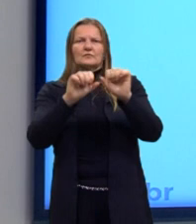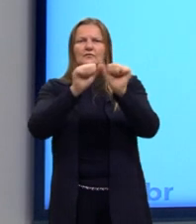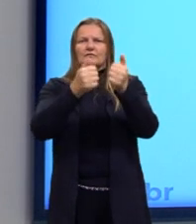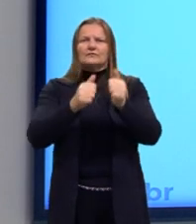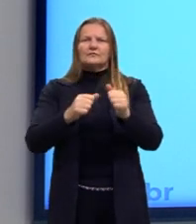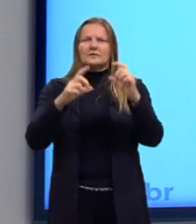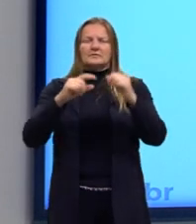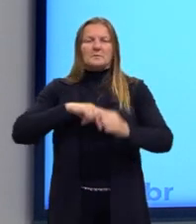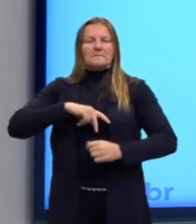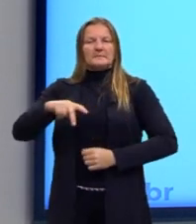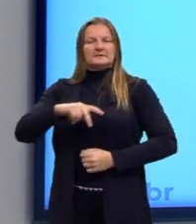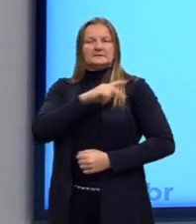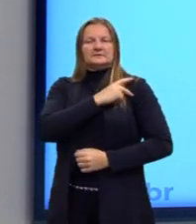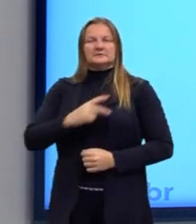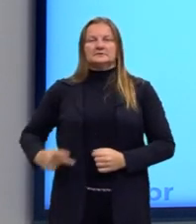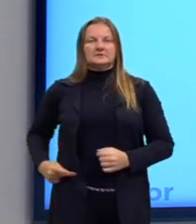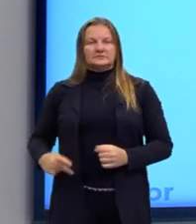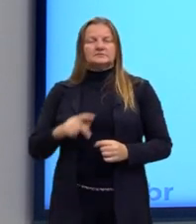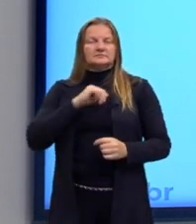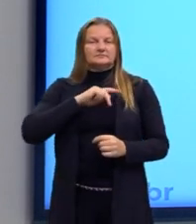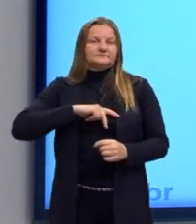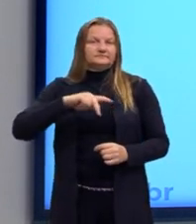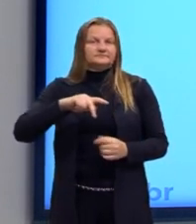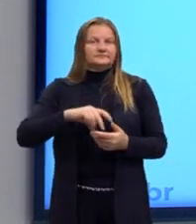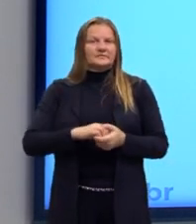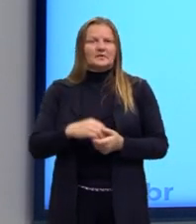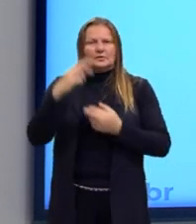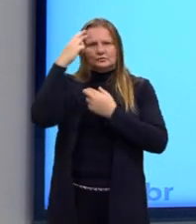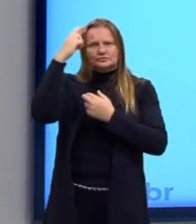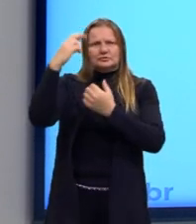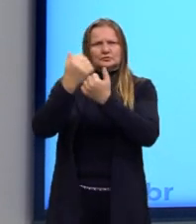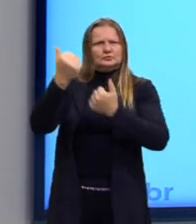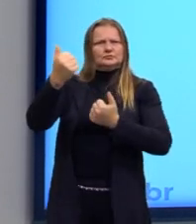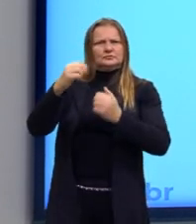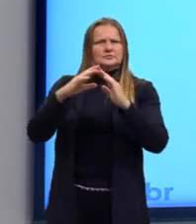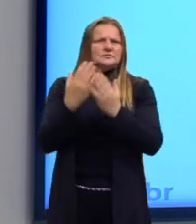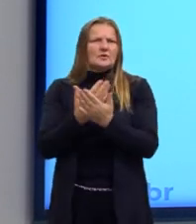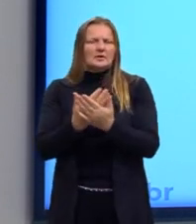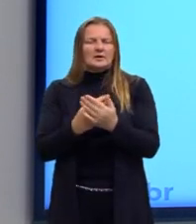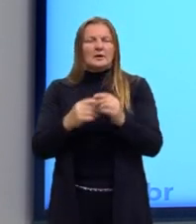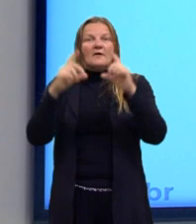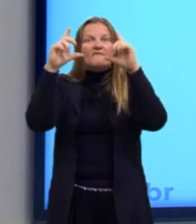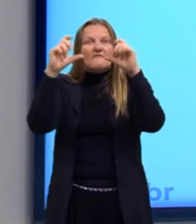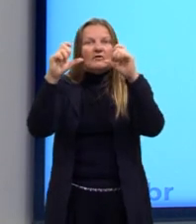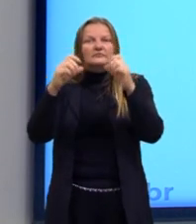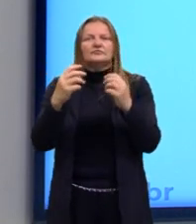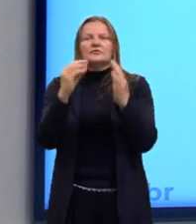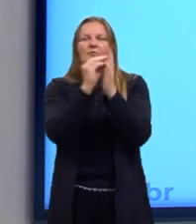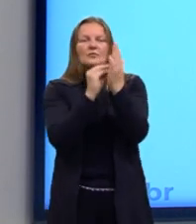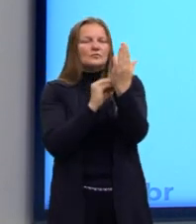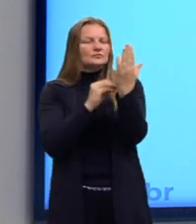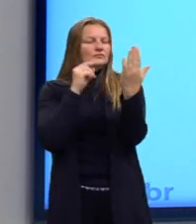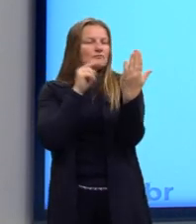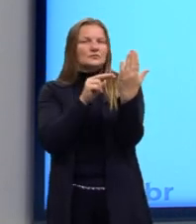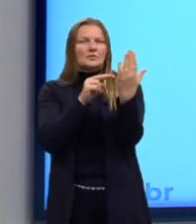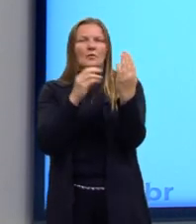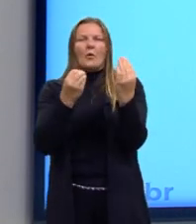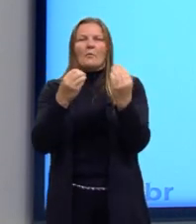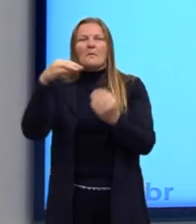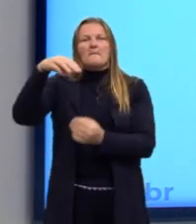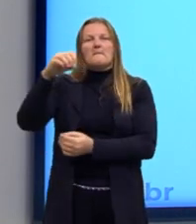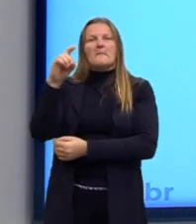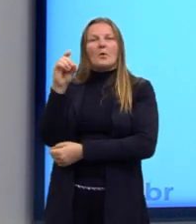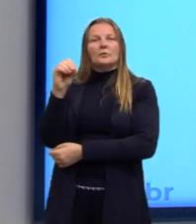de um presidente, representar a figura de um diretor da escola. Então, essa é a função. Conteúdo, modo de apresentação.